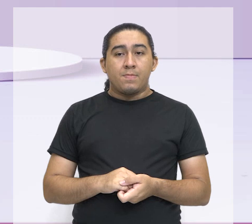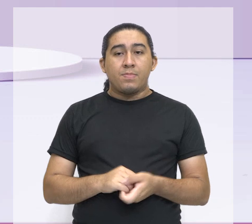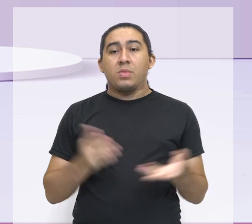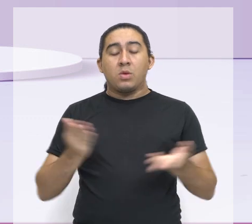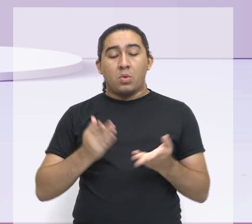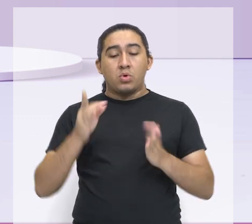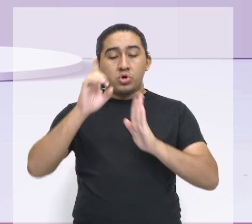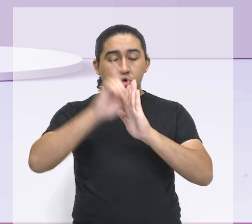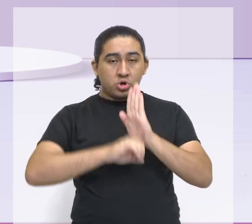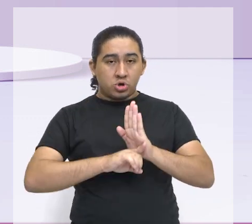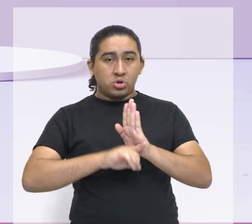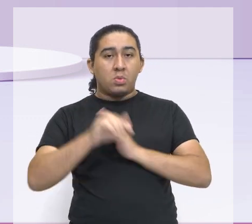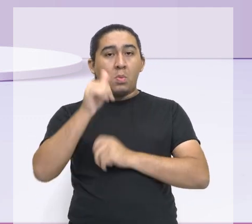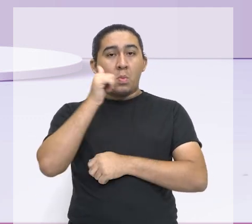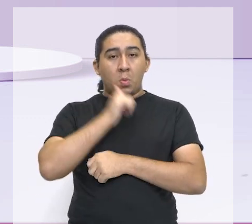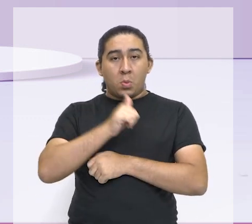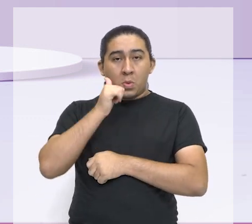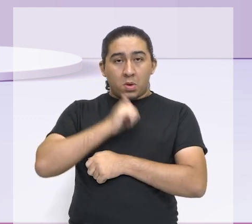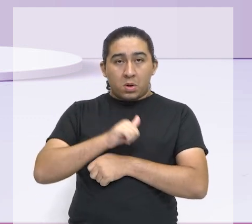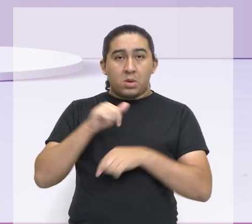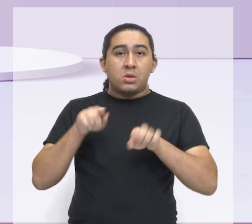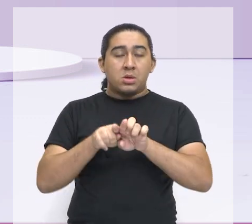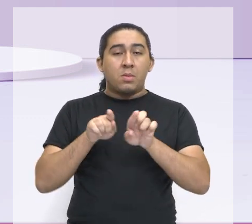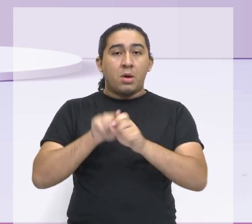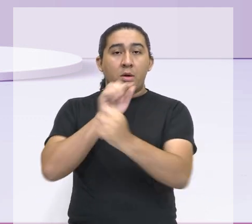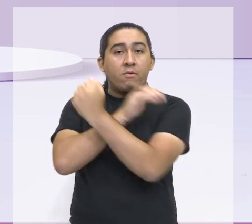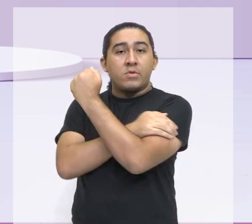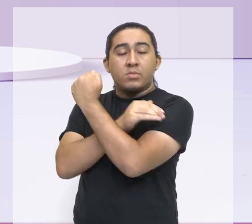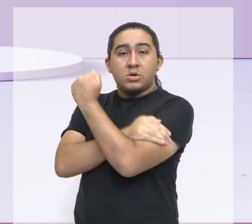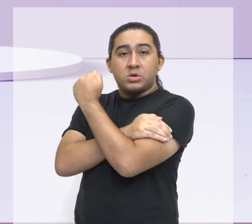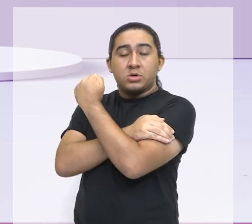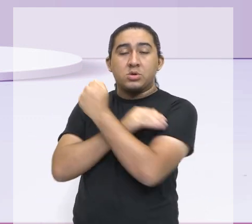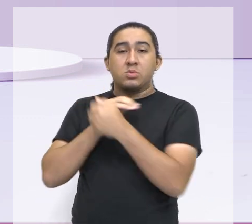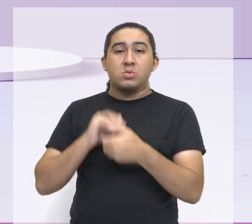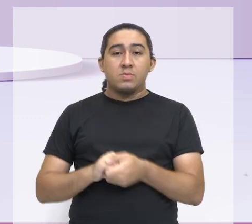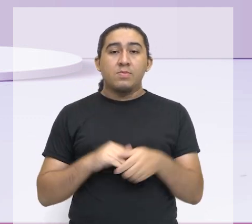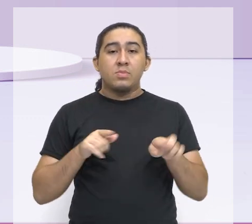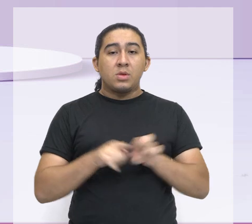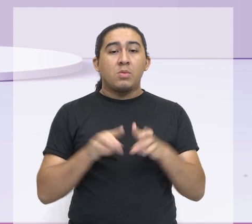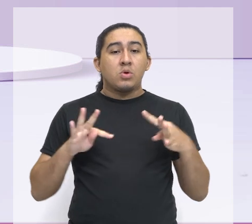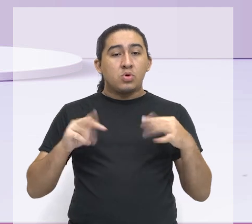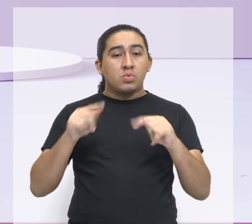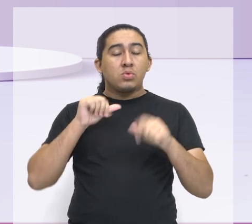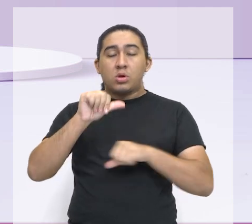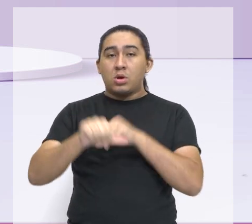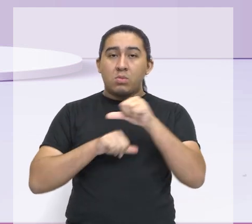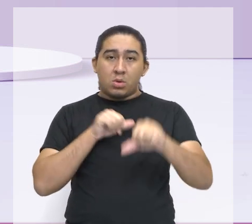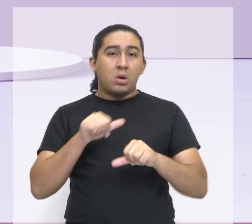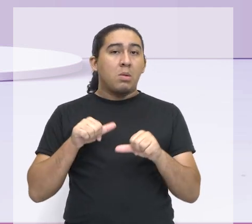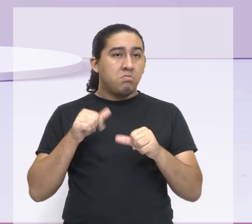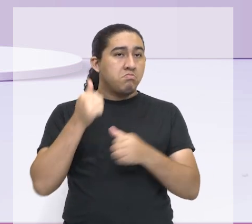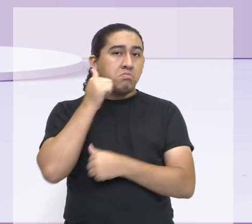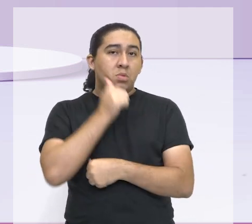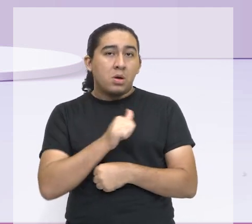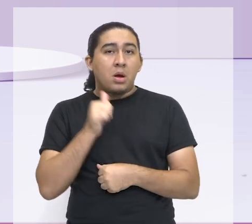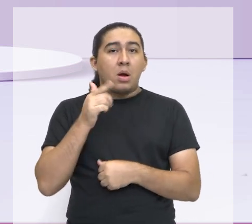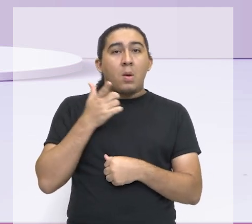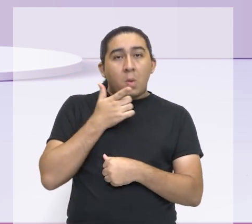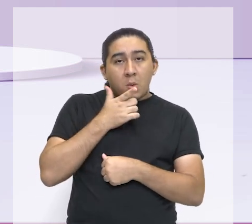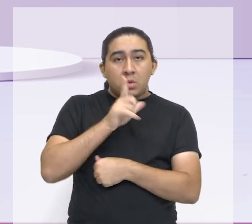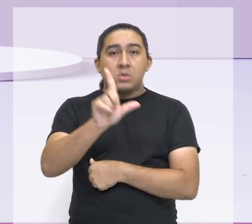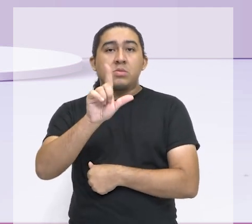com o direito das mulheres, dos movimentos feministas, isso tudo foi mudando, as mulheres foram conseguindo mais